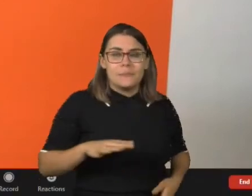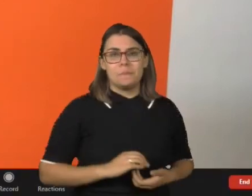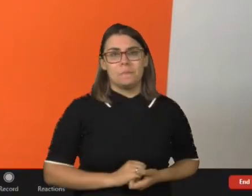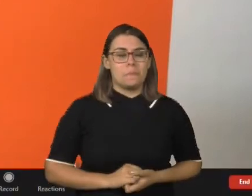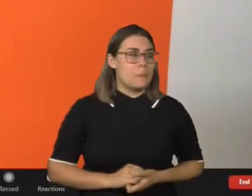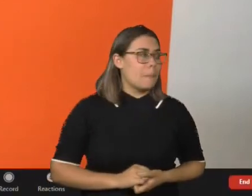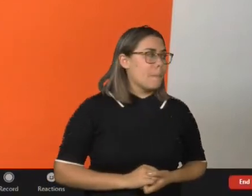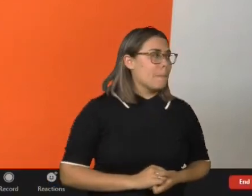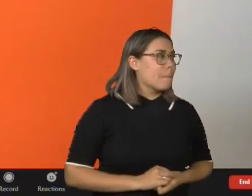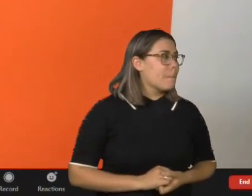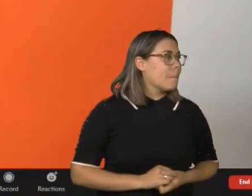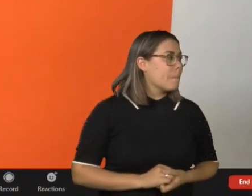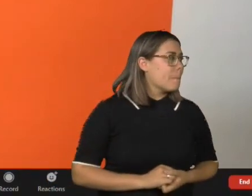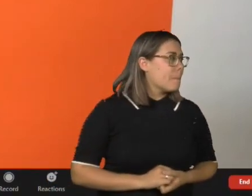vida.